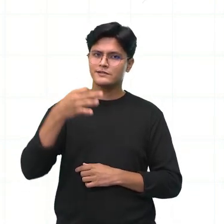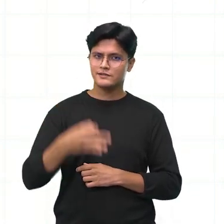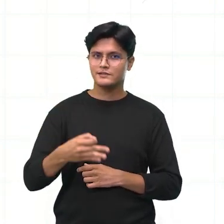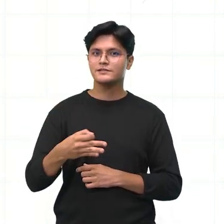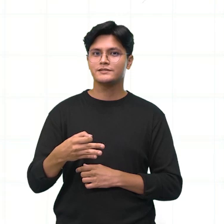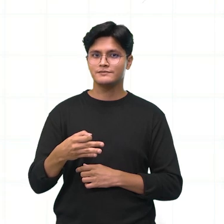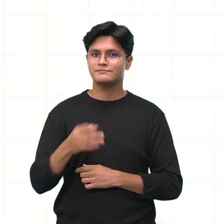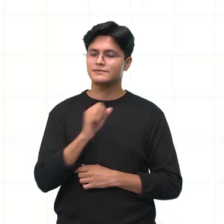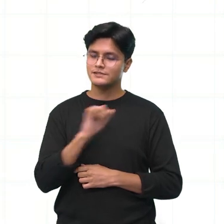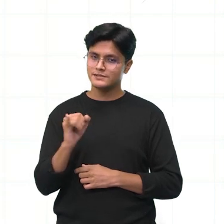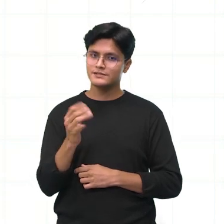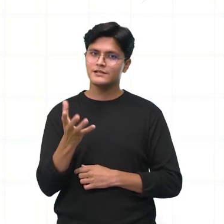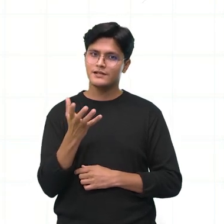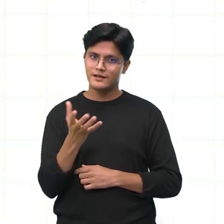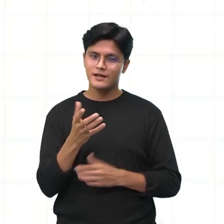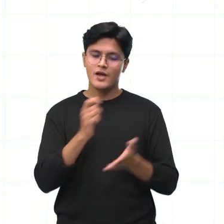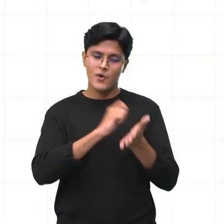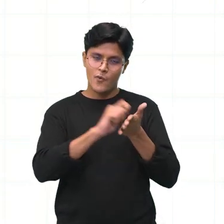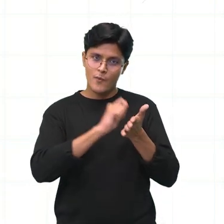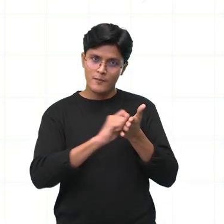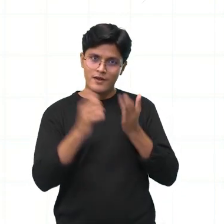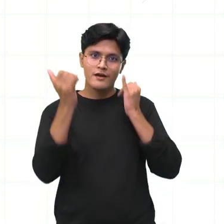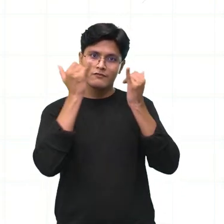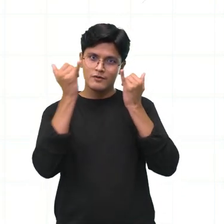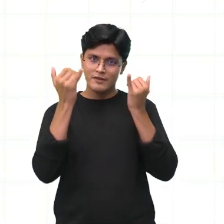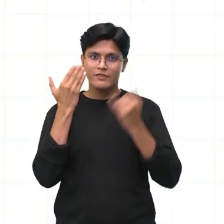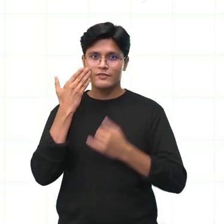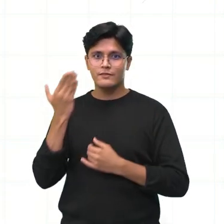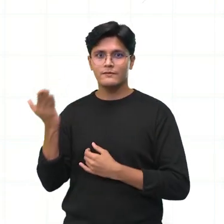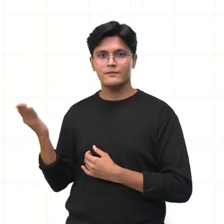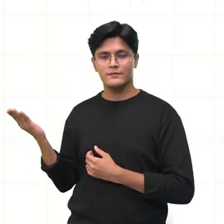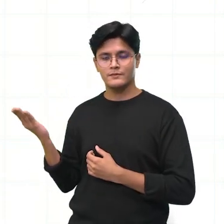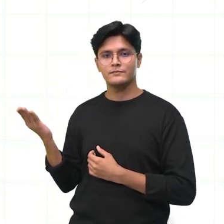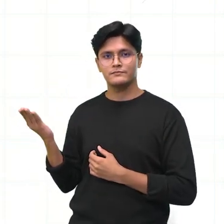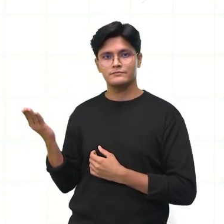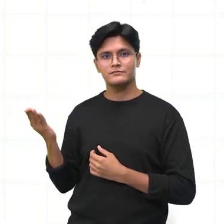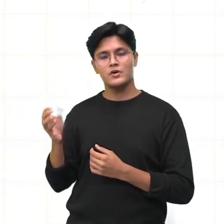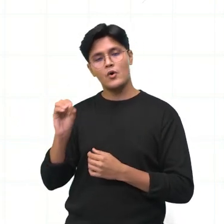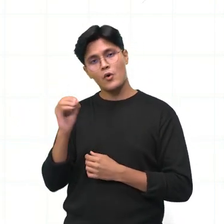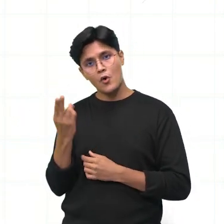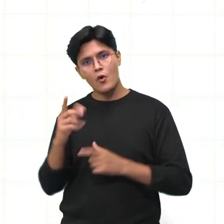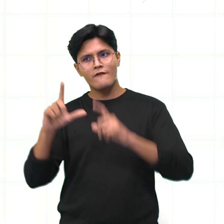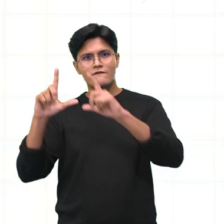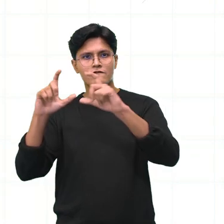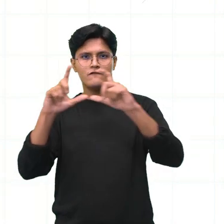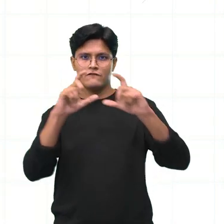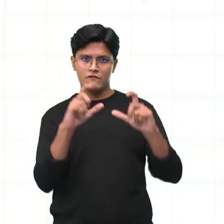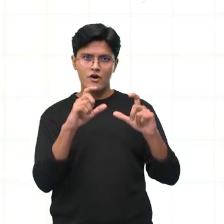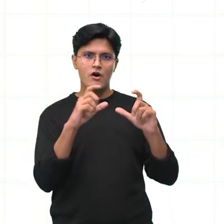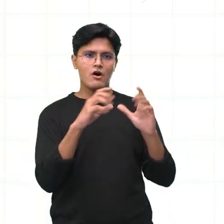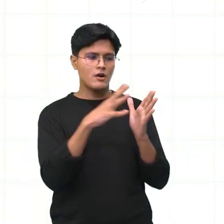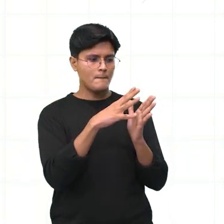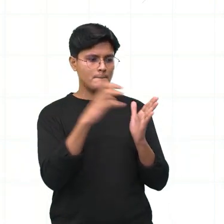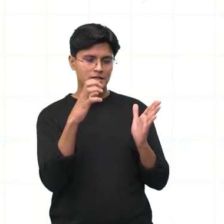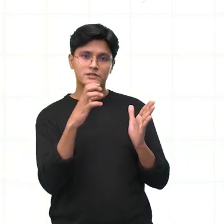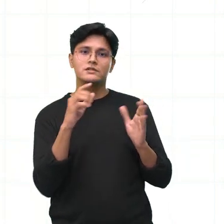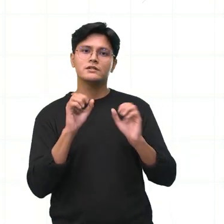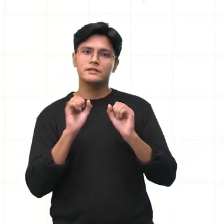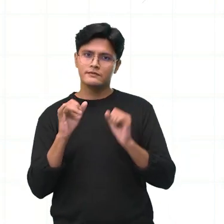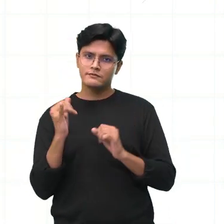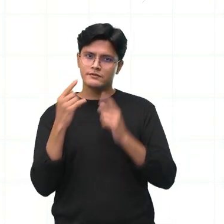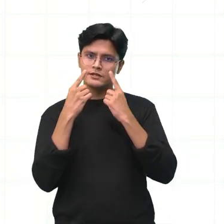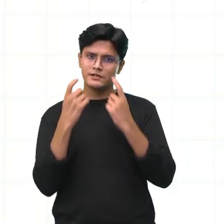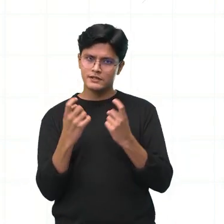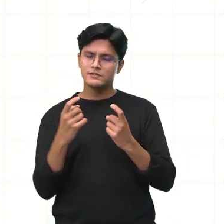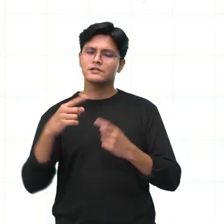Se quiserem até copiar aí, né, as informações que tem aqui, de repente fazer um print, tirar uma foto, é interessante, sim,